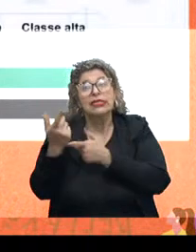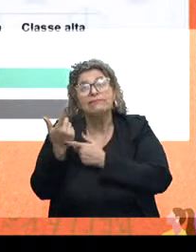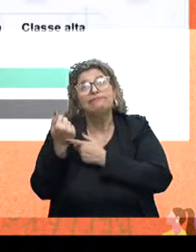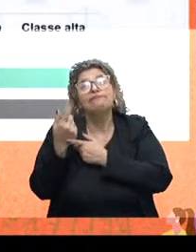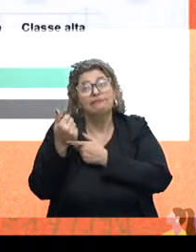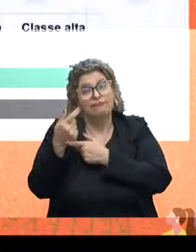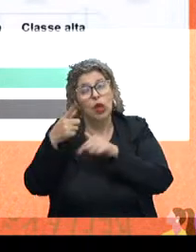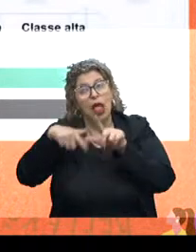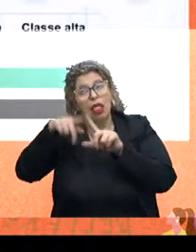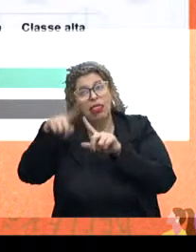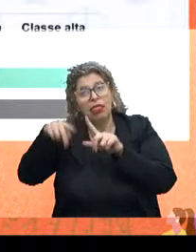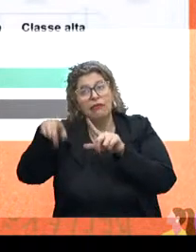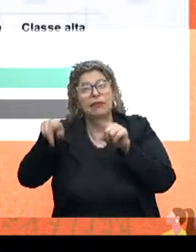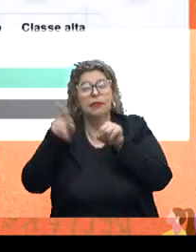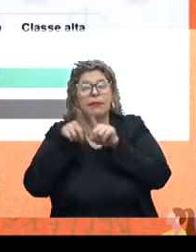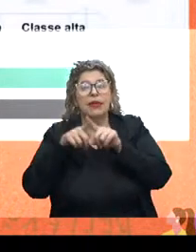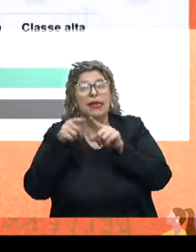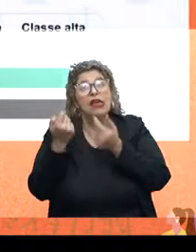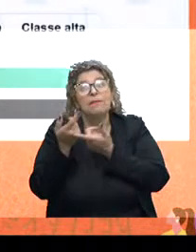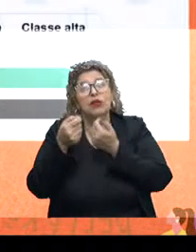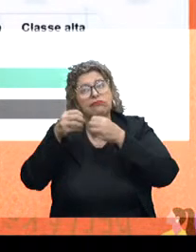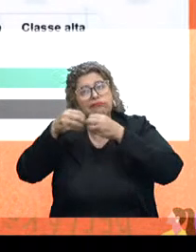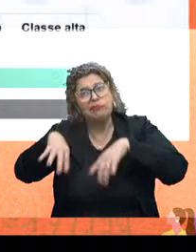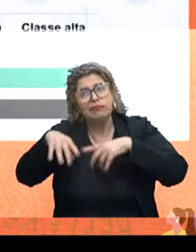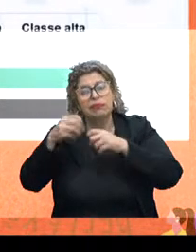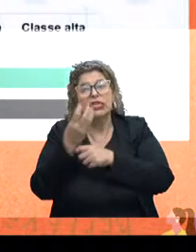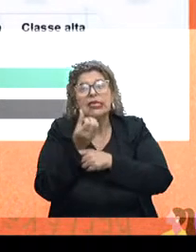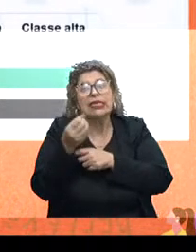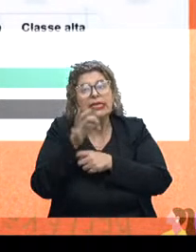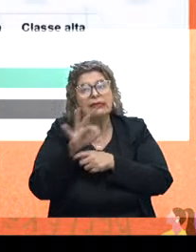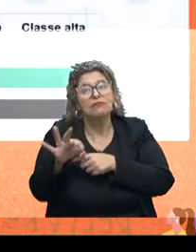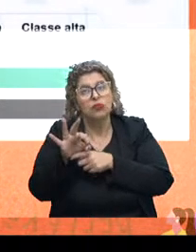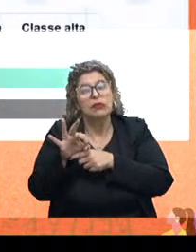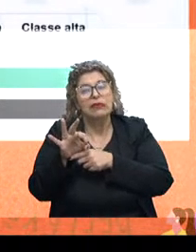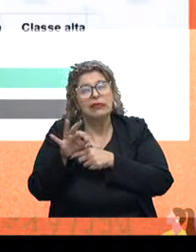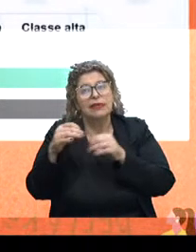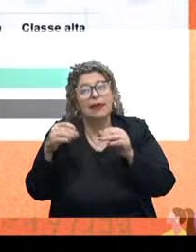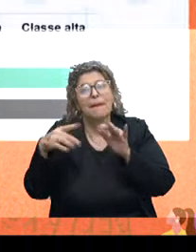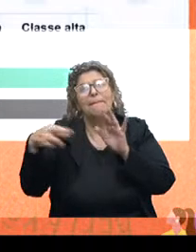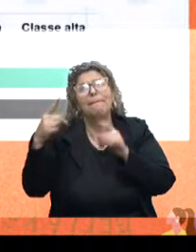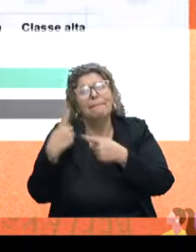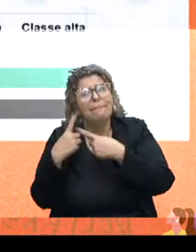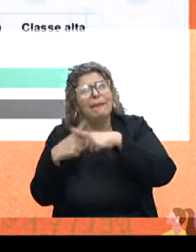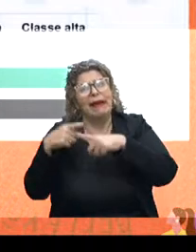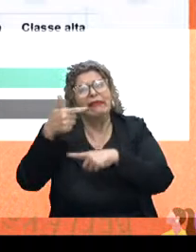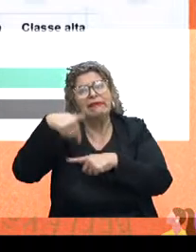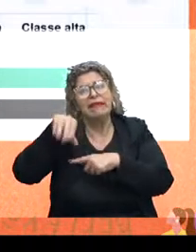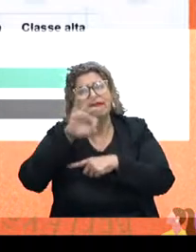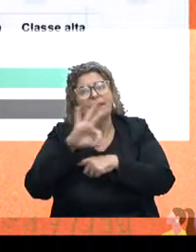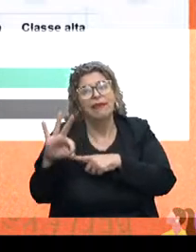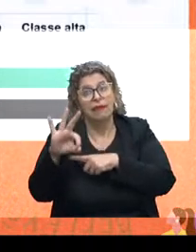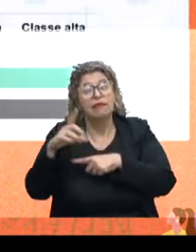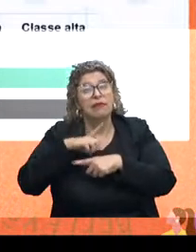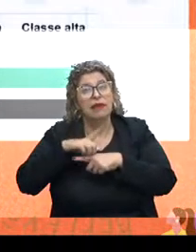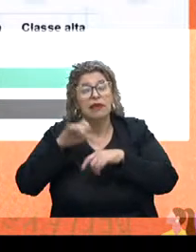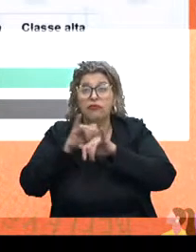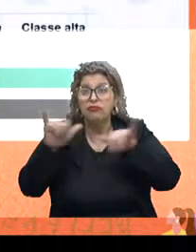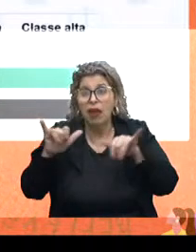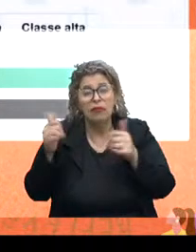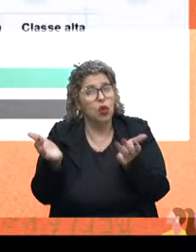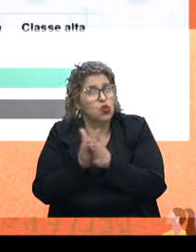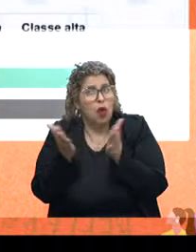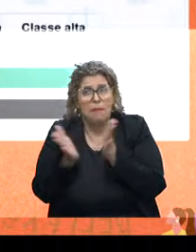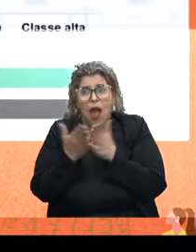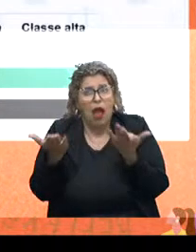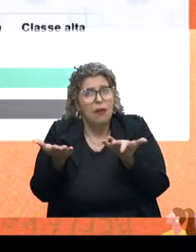autoclassificação. A perda da renda que chegou a 60% vai para mais de 70% para as pessoas que se declaram pobres,